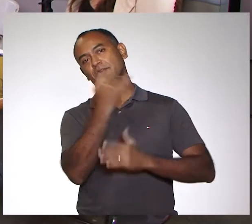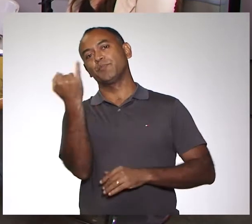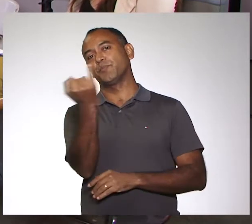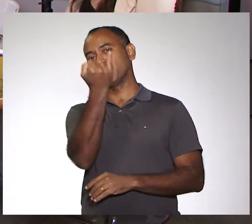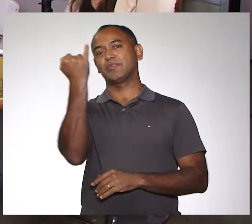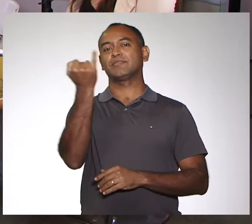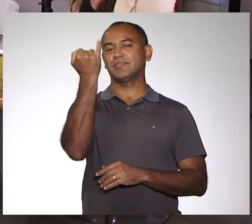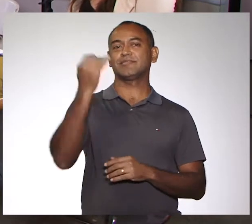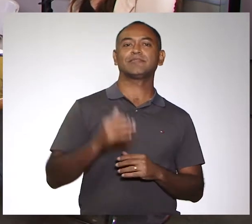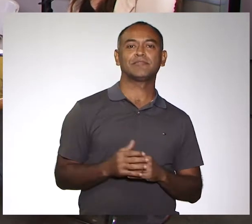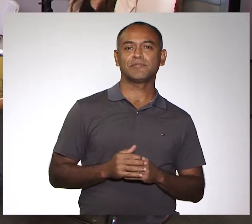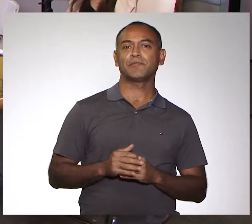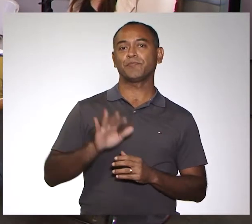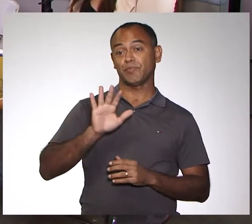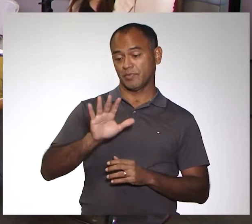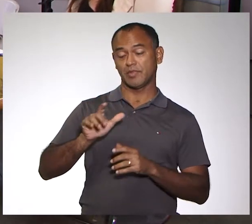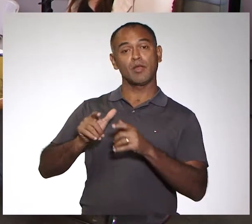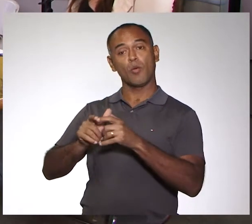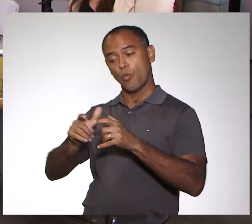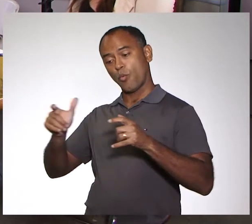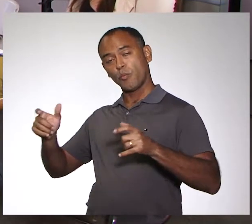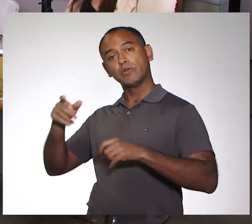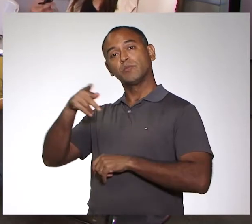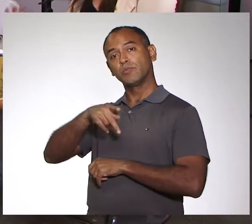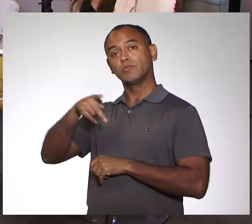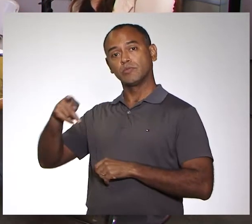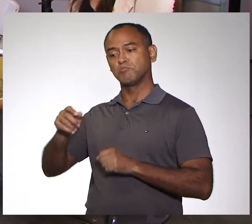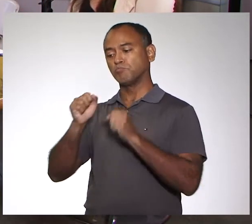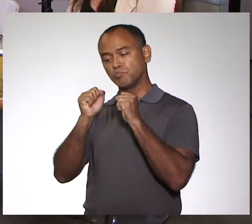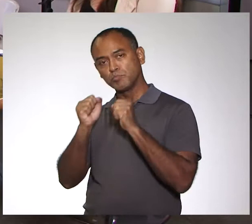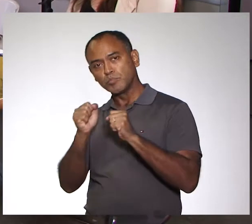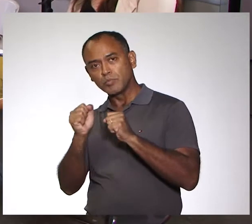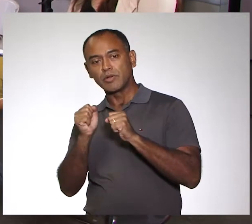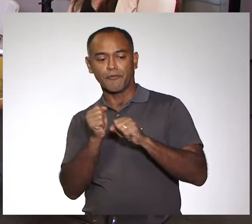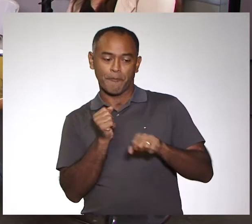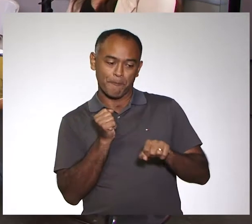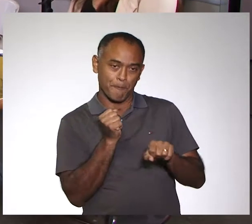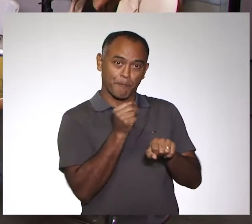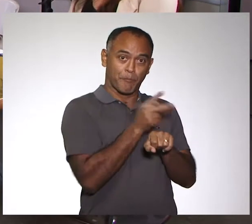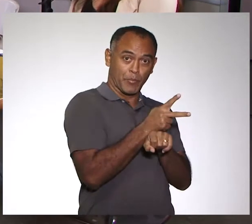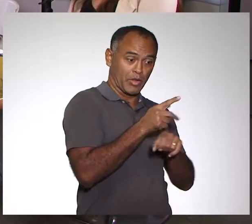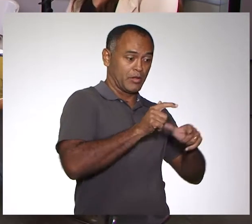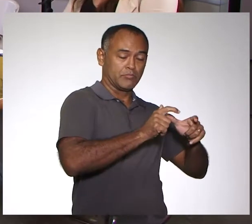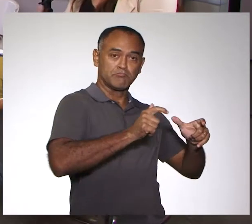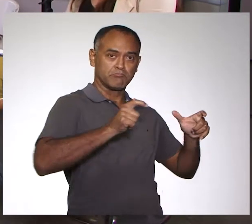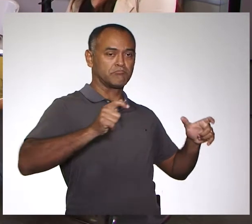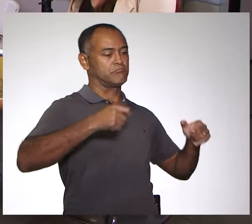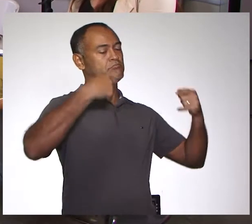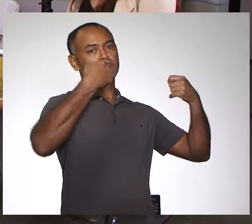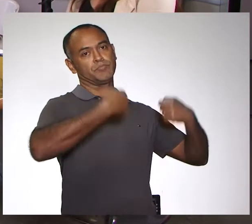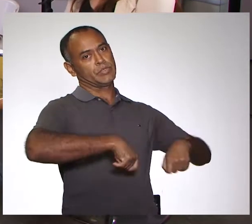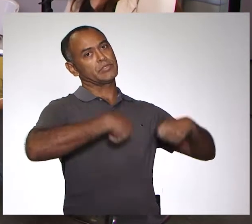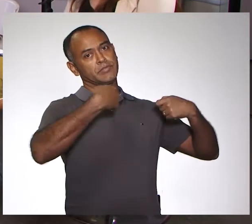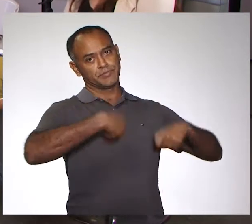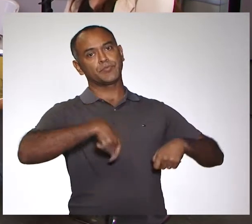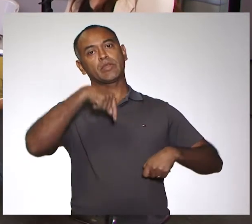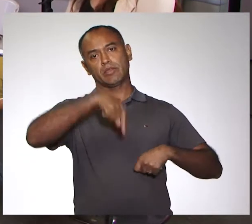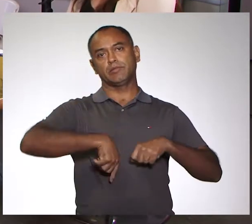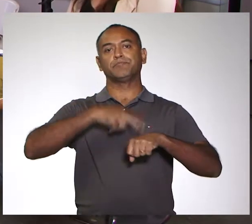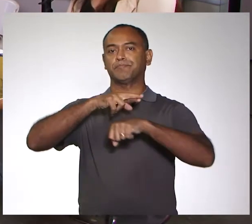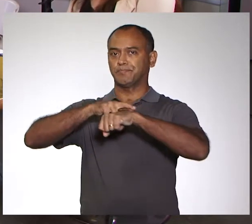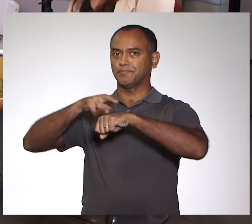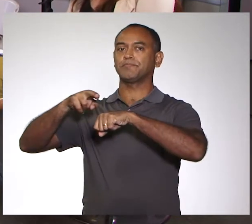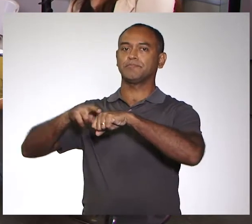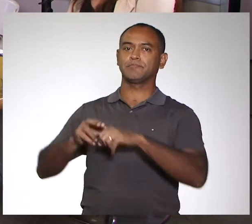vagas para esses programas. Então, o aumento de professores pode resultar nesse aumento de vagas, que é uma necessidade que o nosso